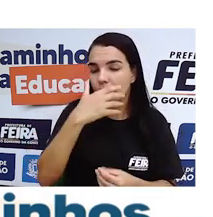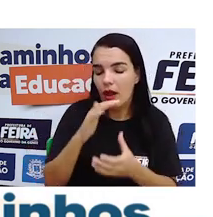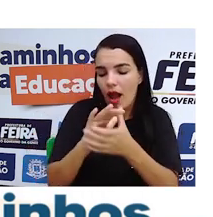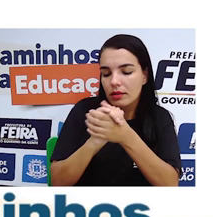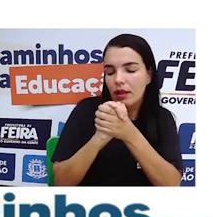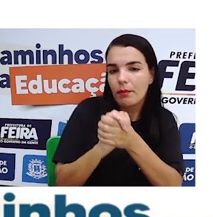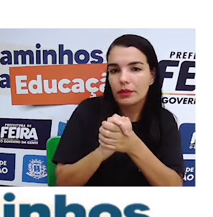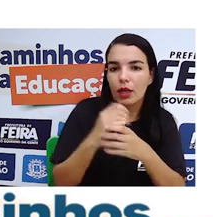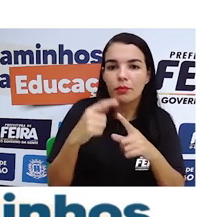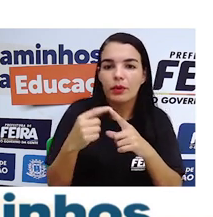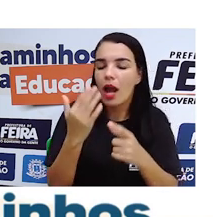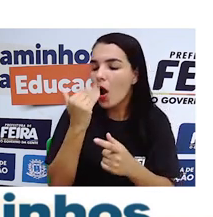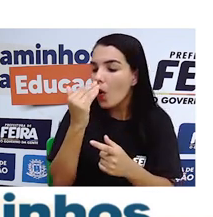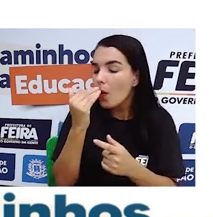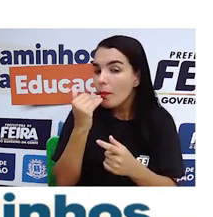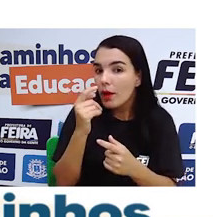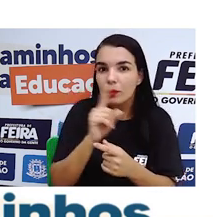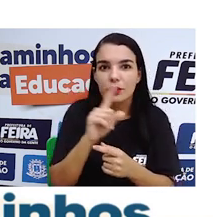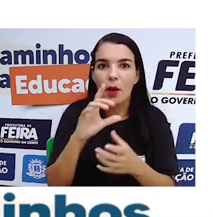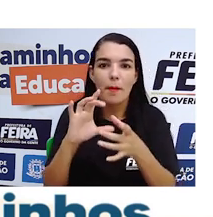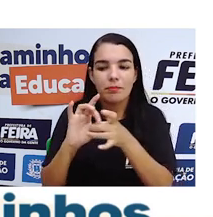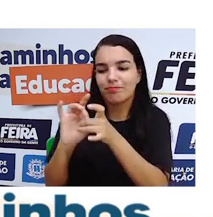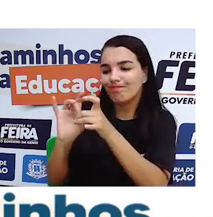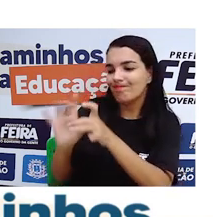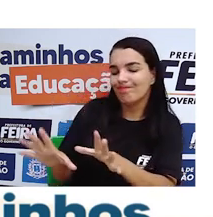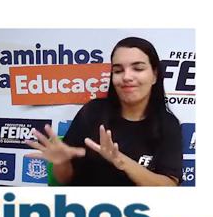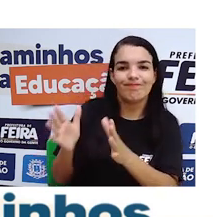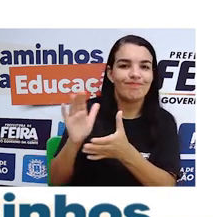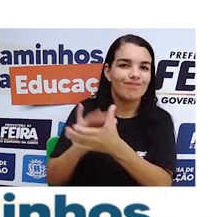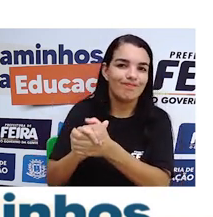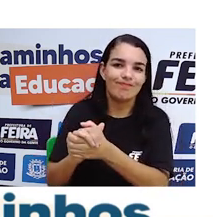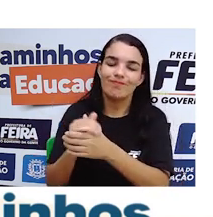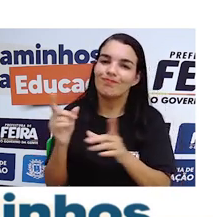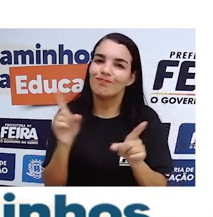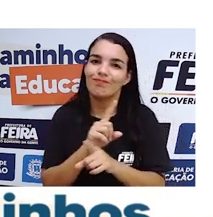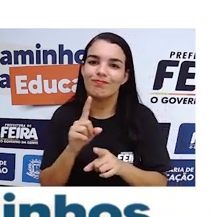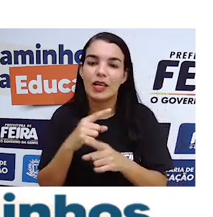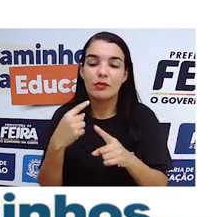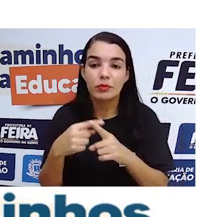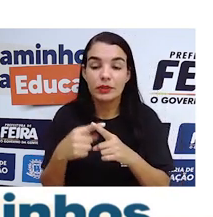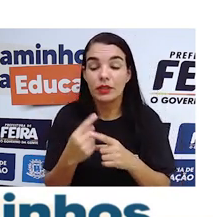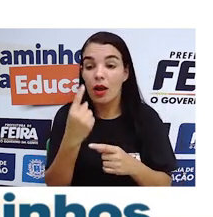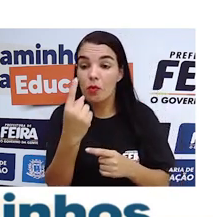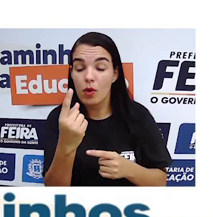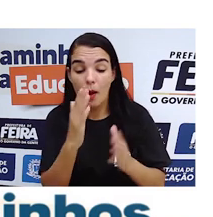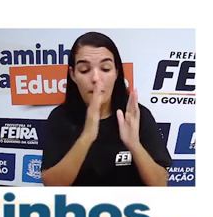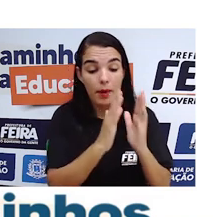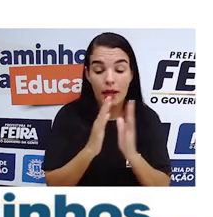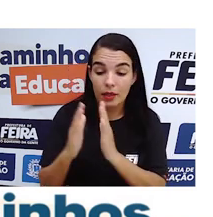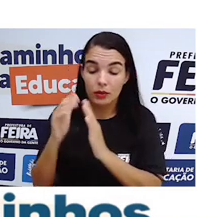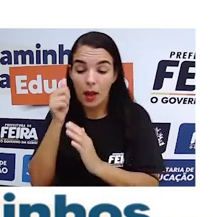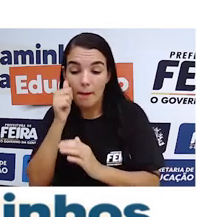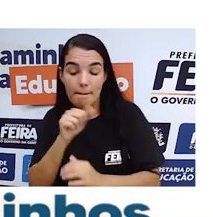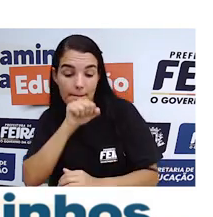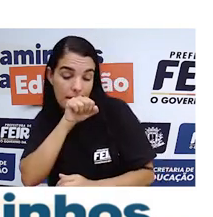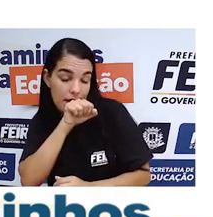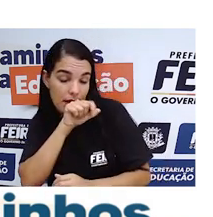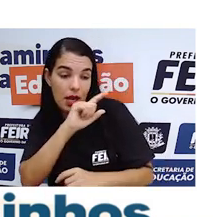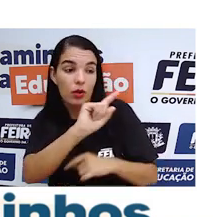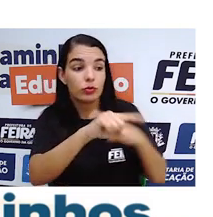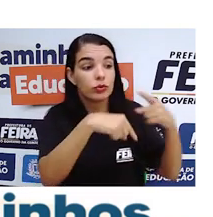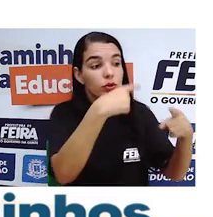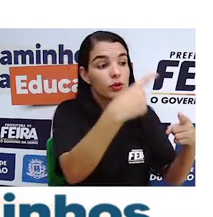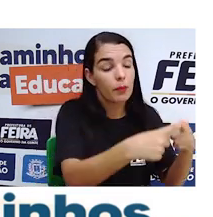os grãos, não podia mais deixar o seu marido. Foi então que Perséfone passava um período com sua mãe e outro com seu marido